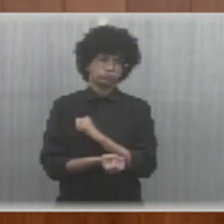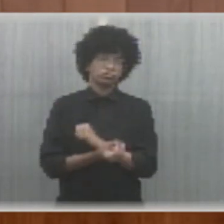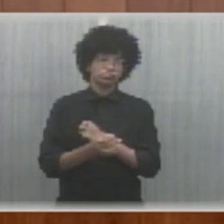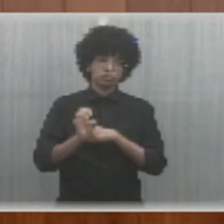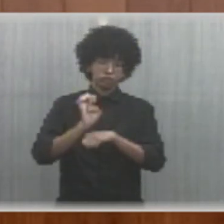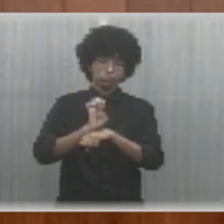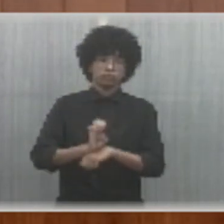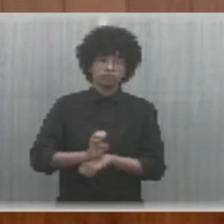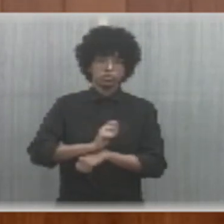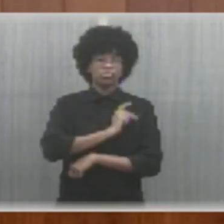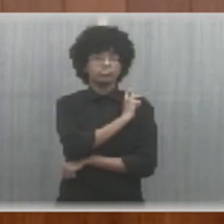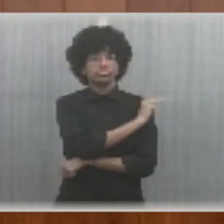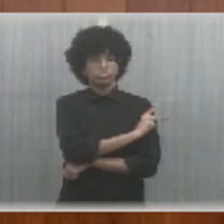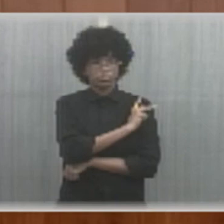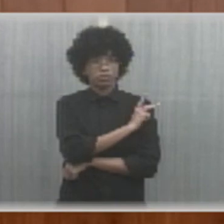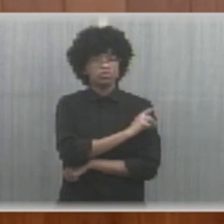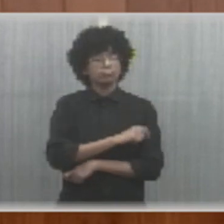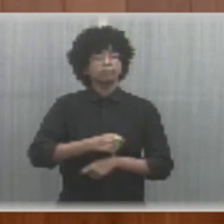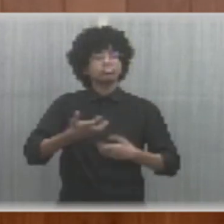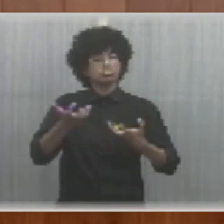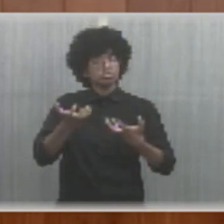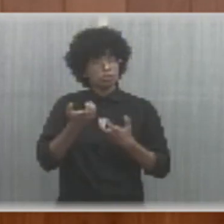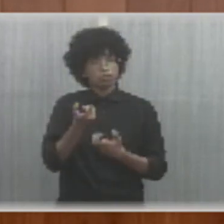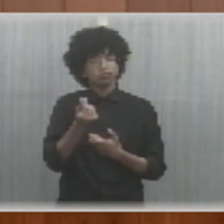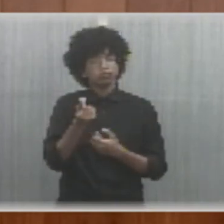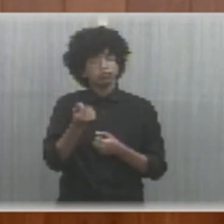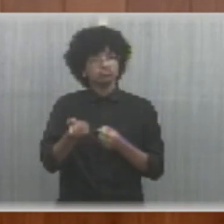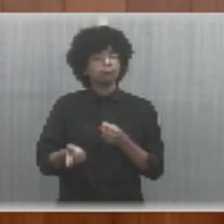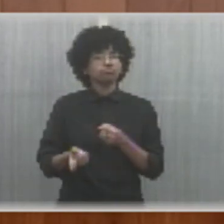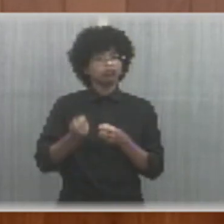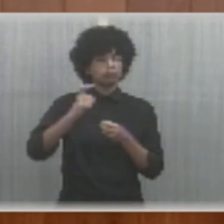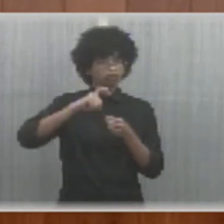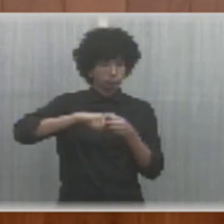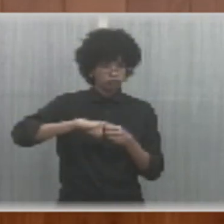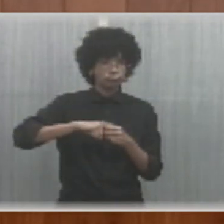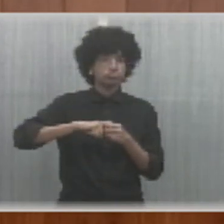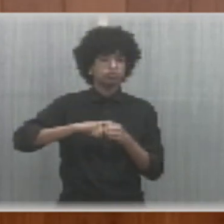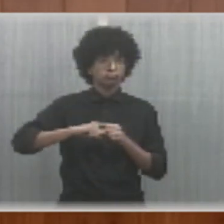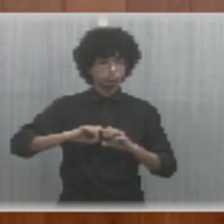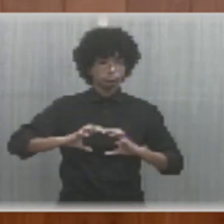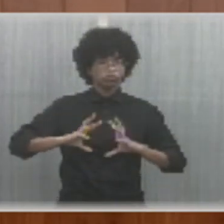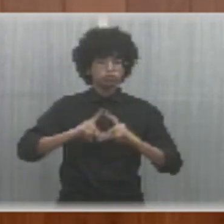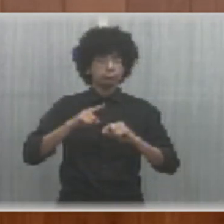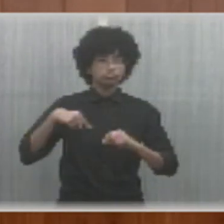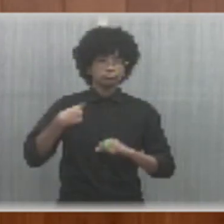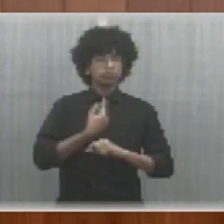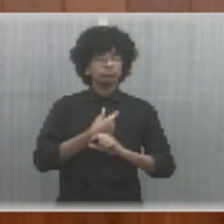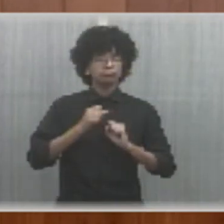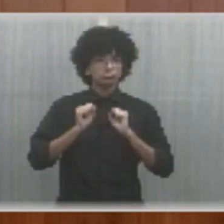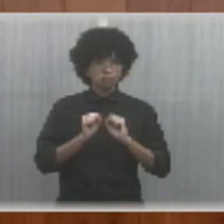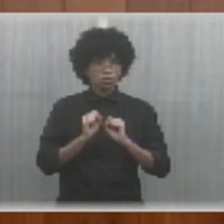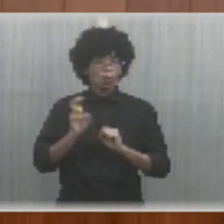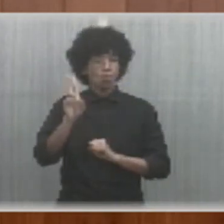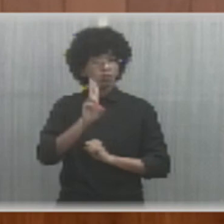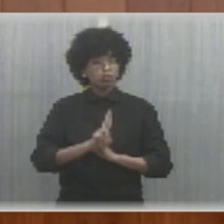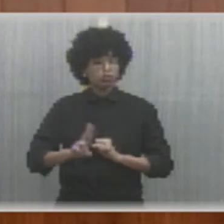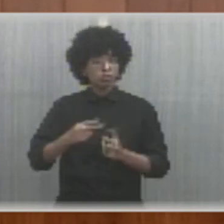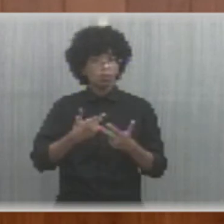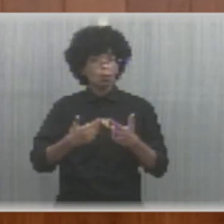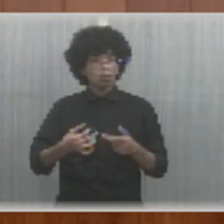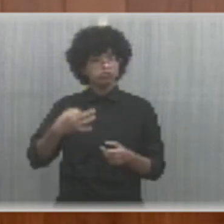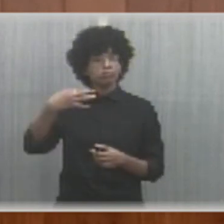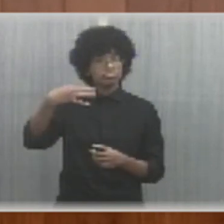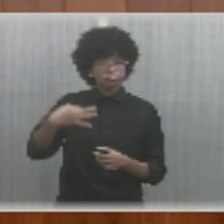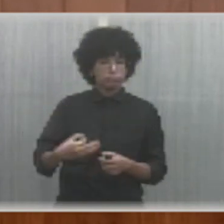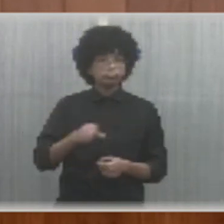Estado do Piauí quer o seu dinheiro de volta, corrigido, para que a gente possa fazer bom uso. E, se